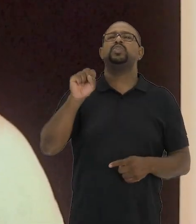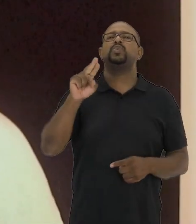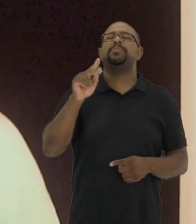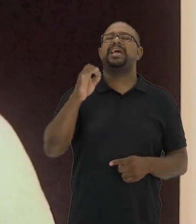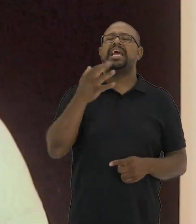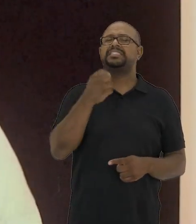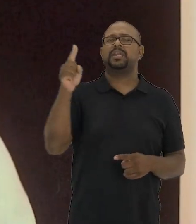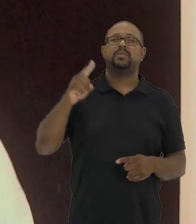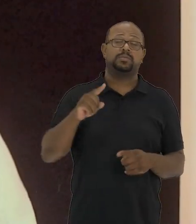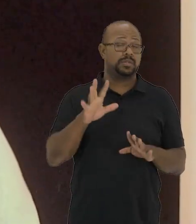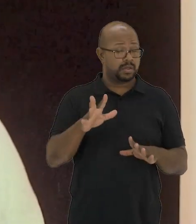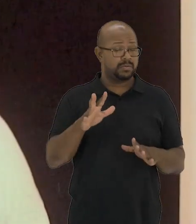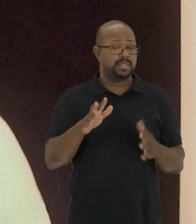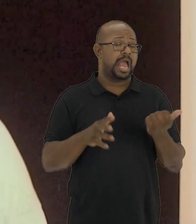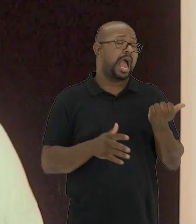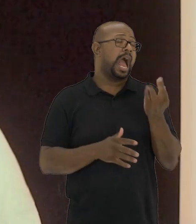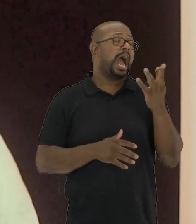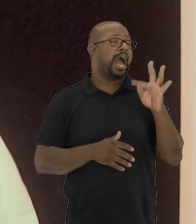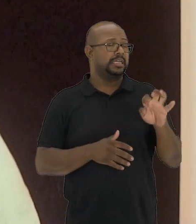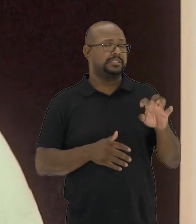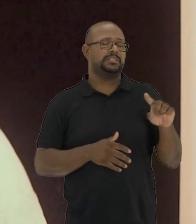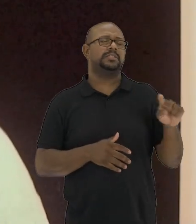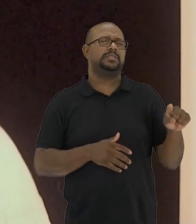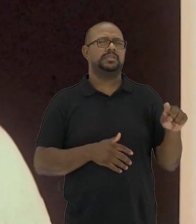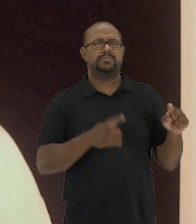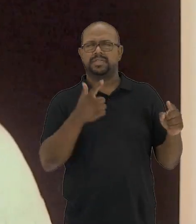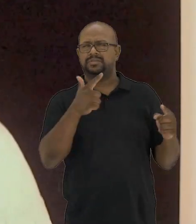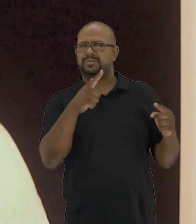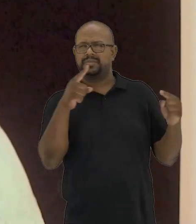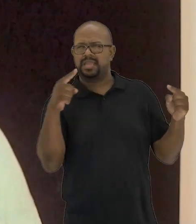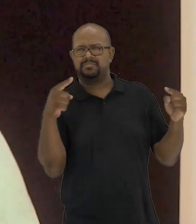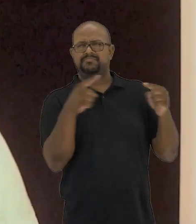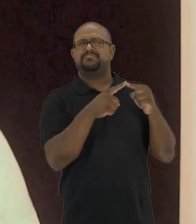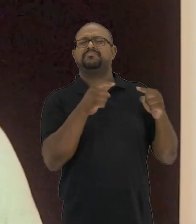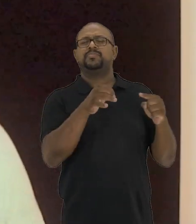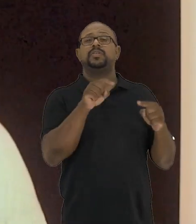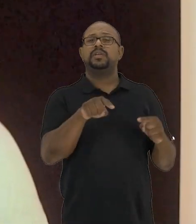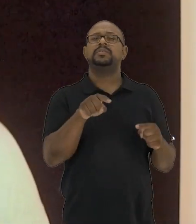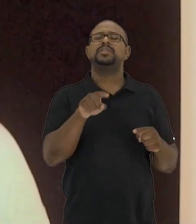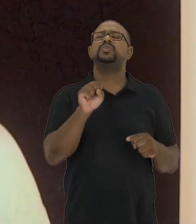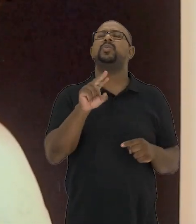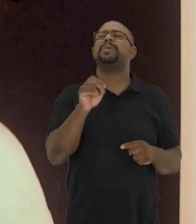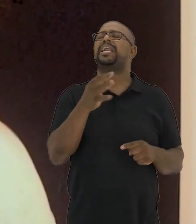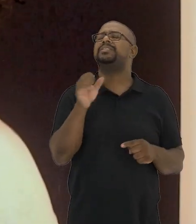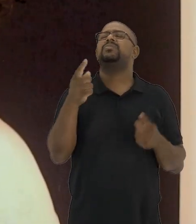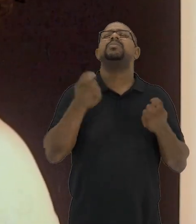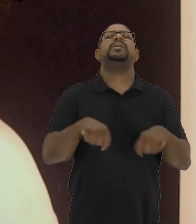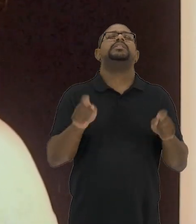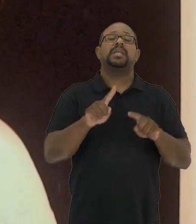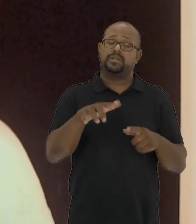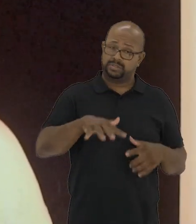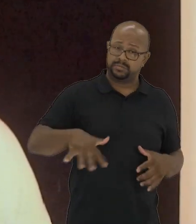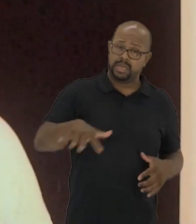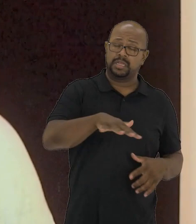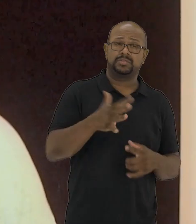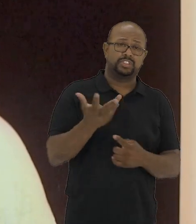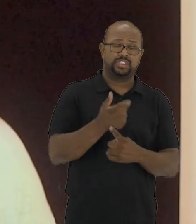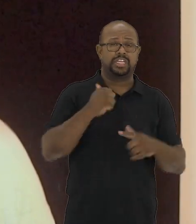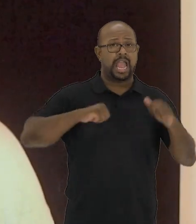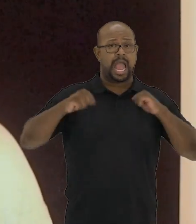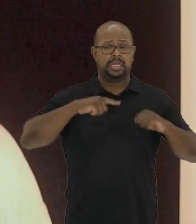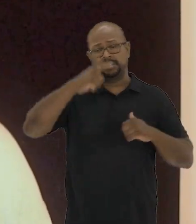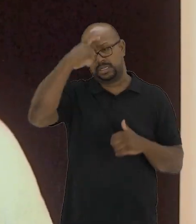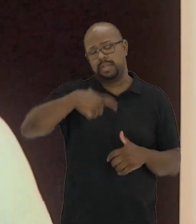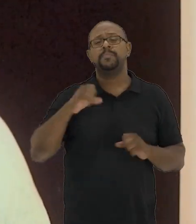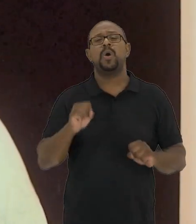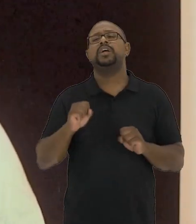arte, ou descompromissada da relação com arte, esse entendimento da superação já não é mais tão necessário. No